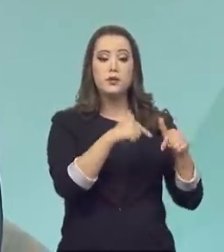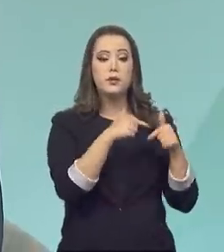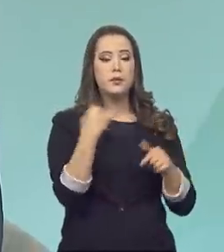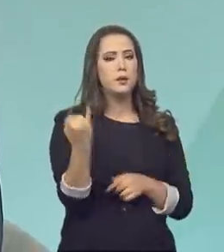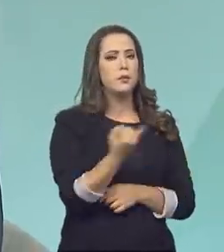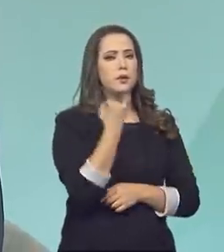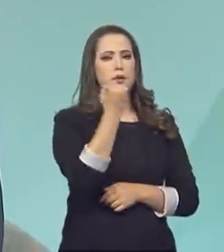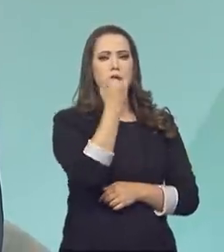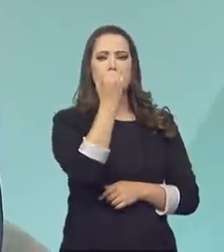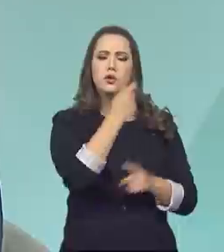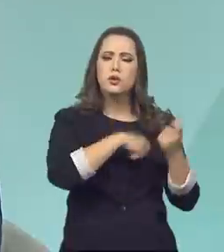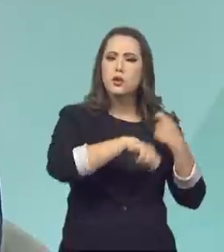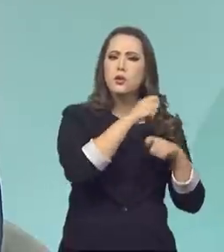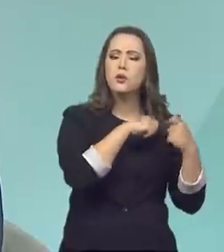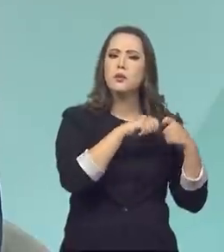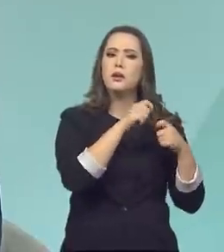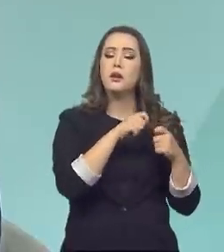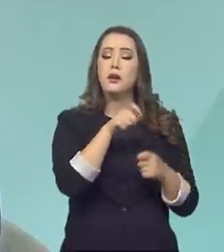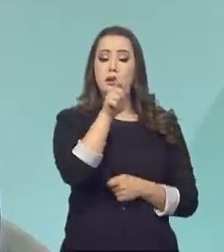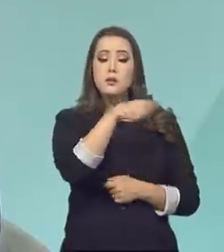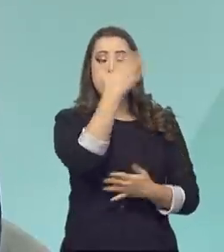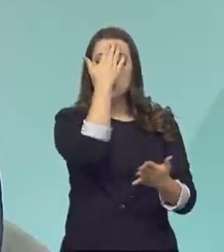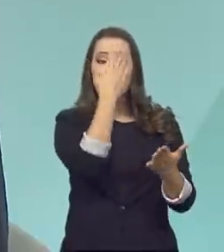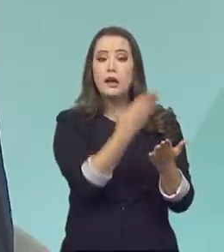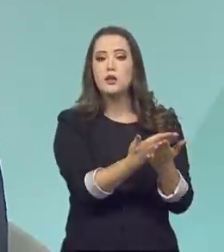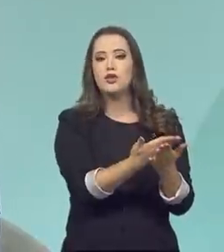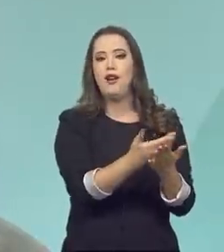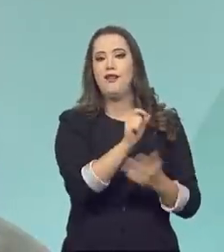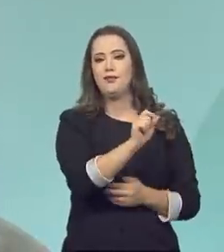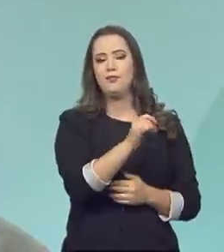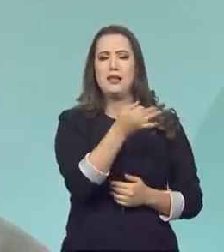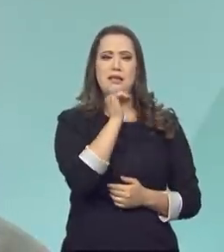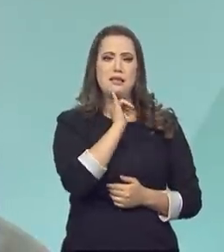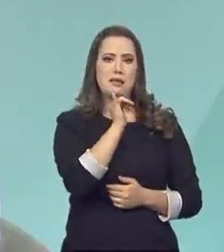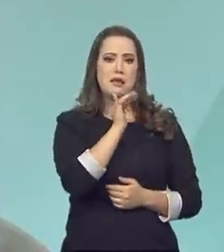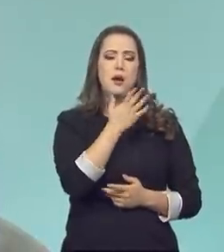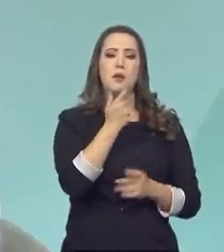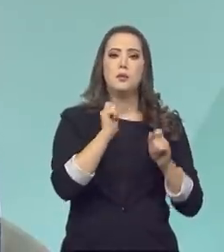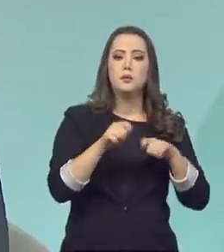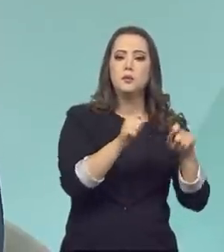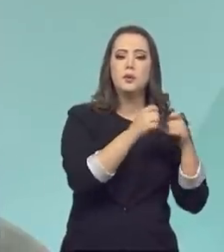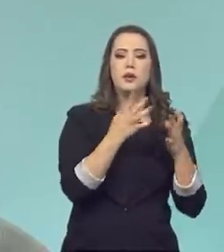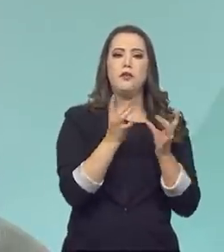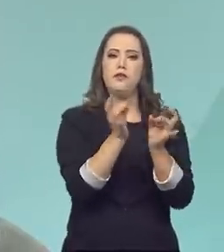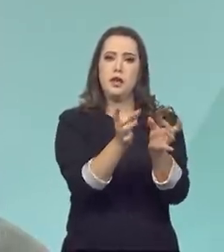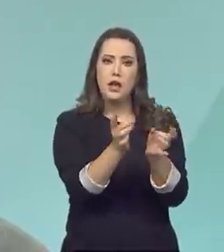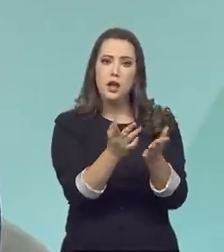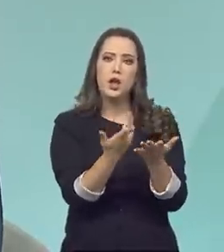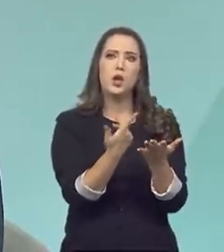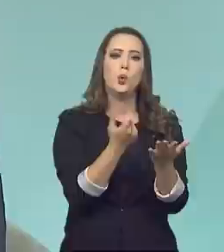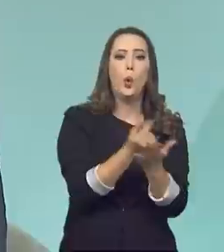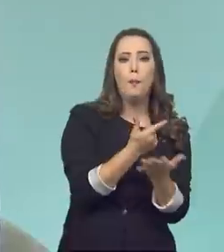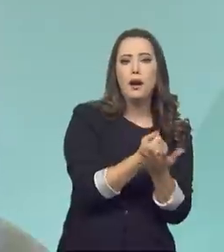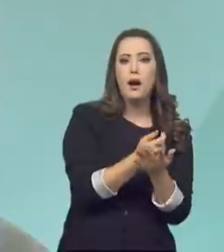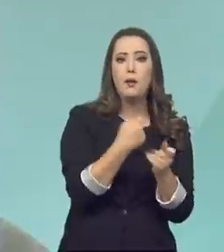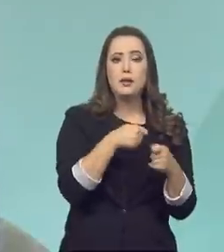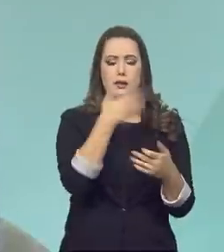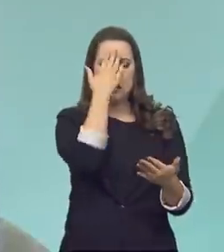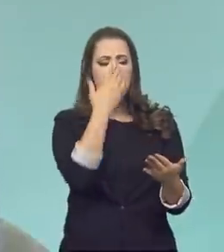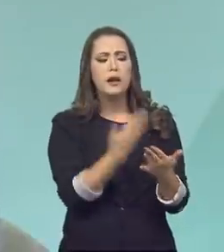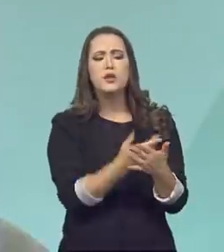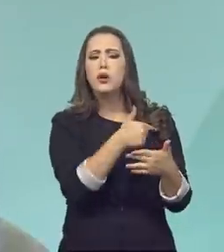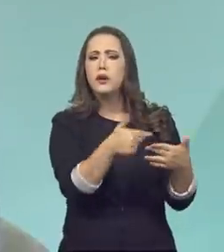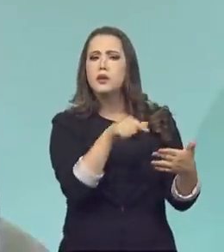no funcionamento de uma economia, que é a confiança. Para você poder transacionar, você poder vender, comprar, você precisa ter confiança nos